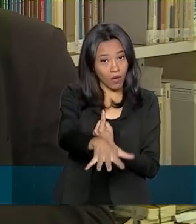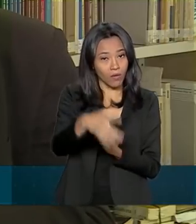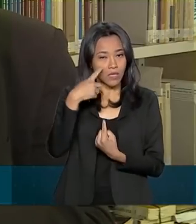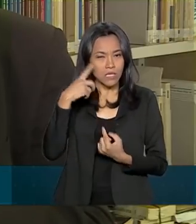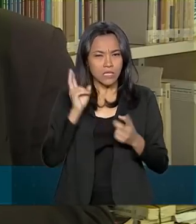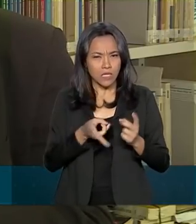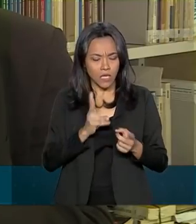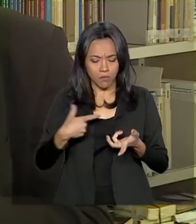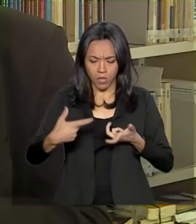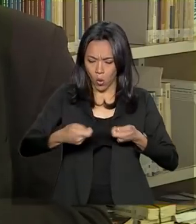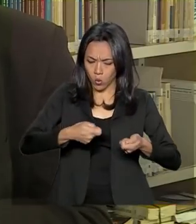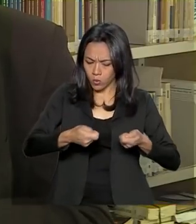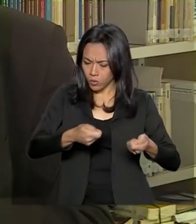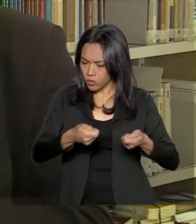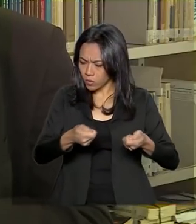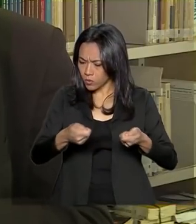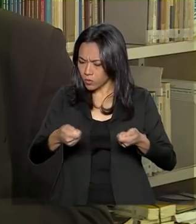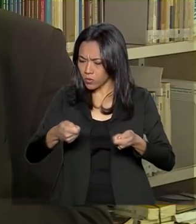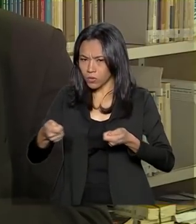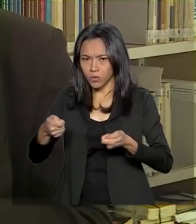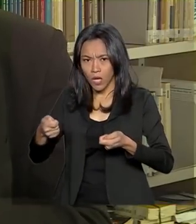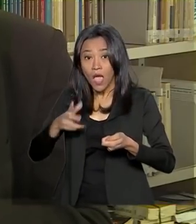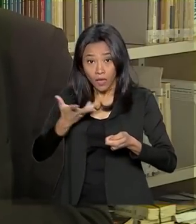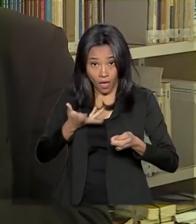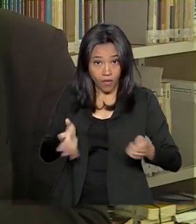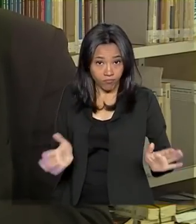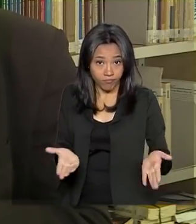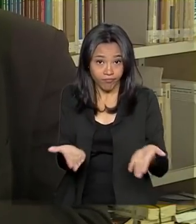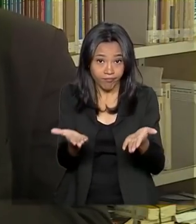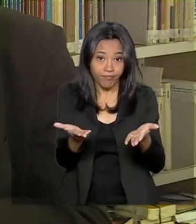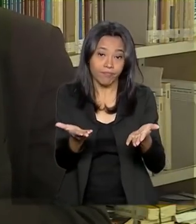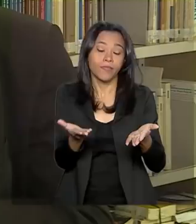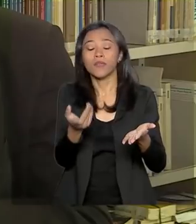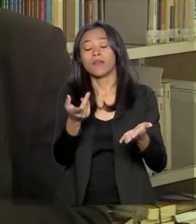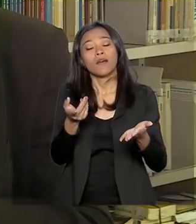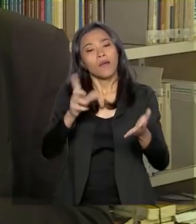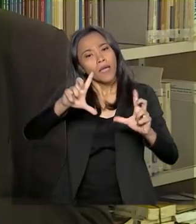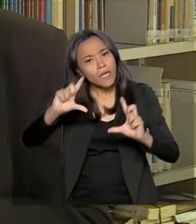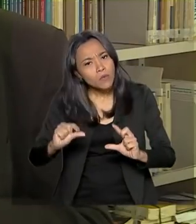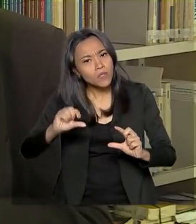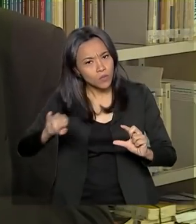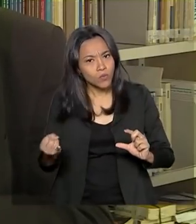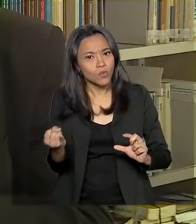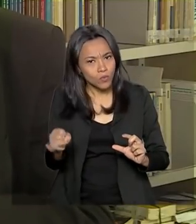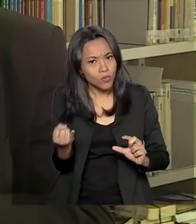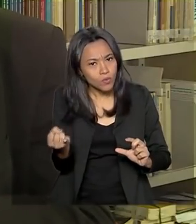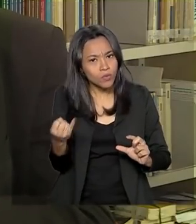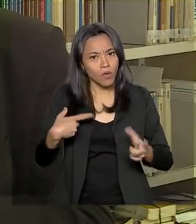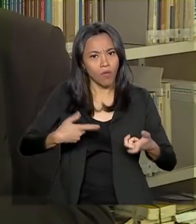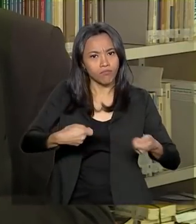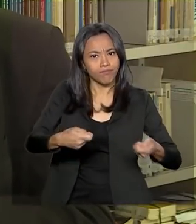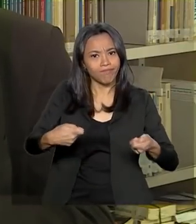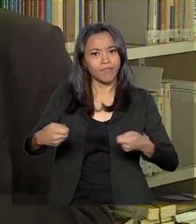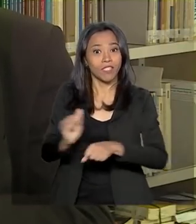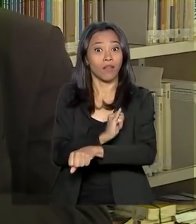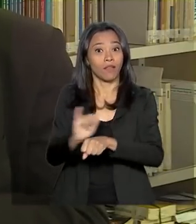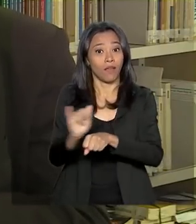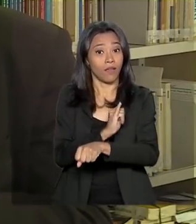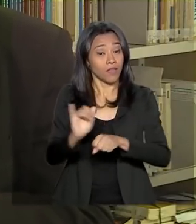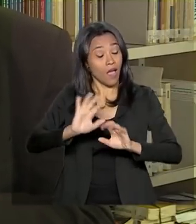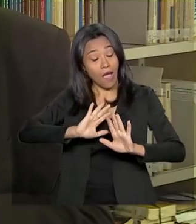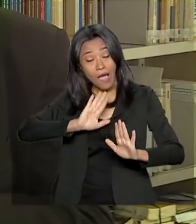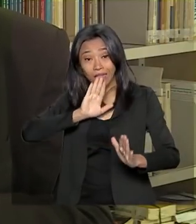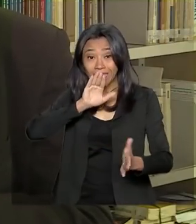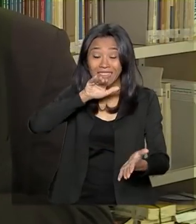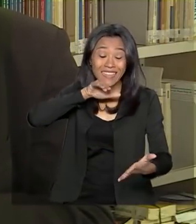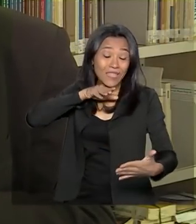navalha. Ele quer estimular o crescimento da economia, liberando crédito, reduzindo juros, mas ele tem que fazer isso até o